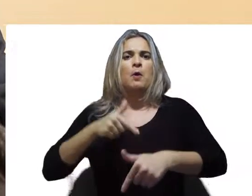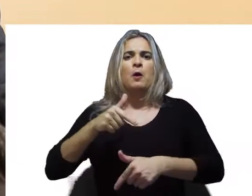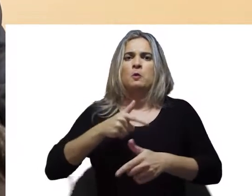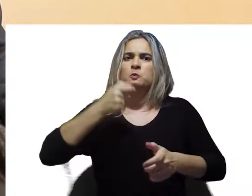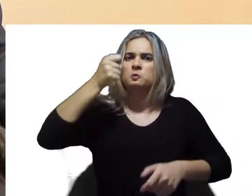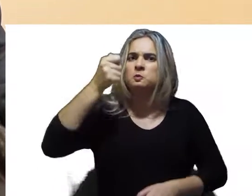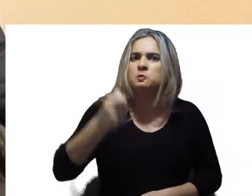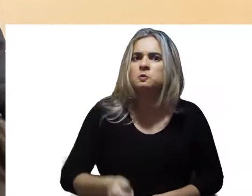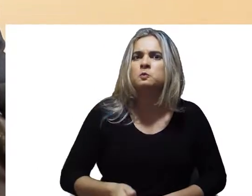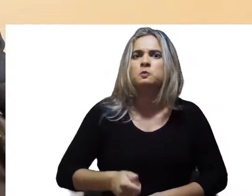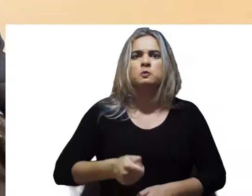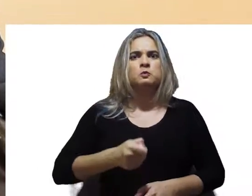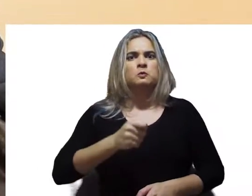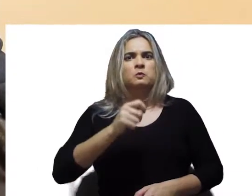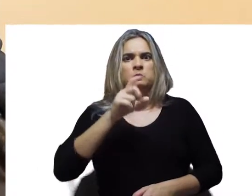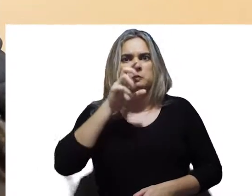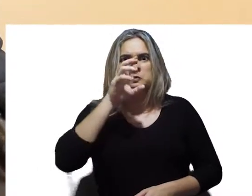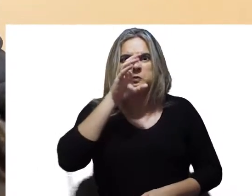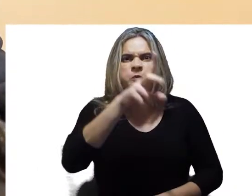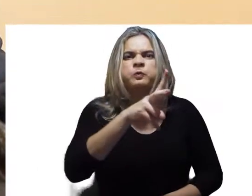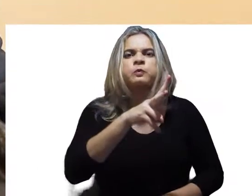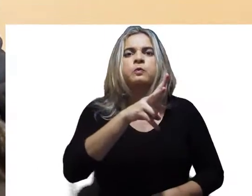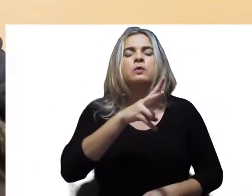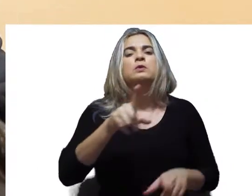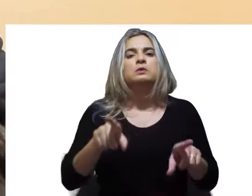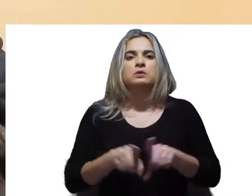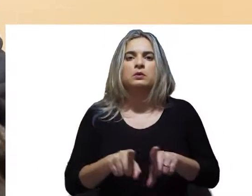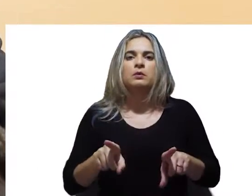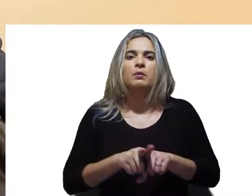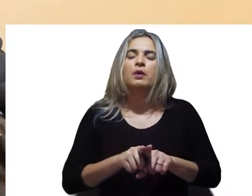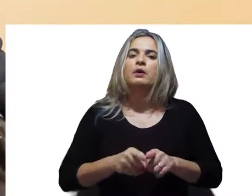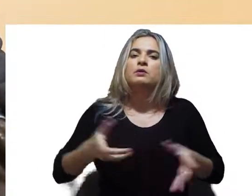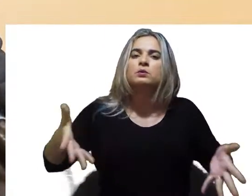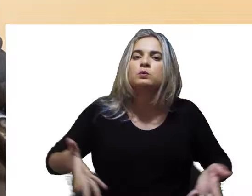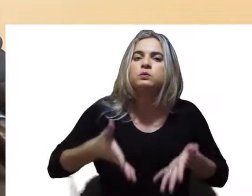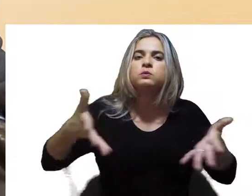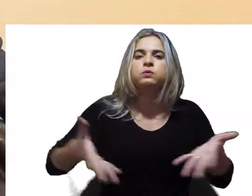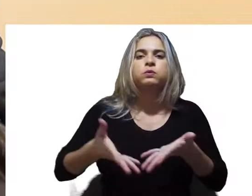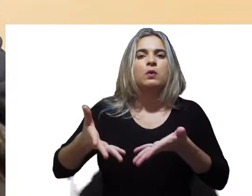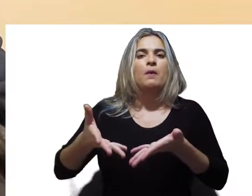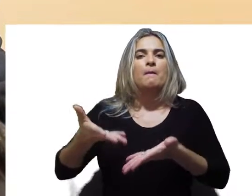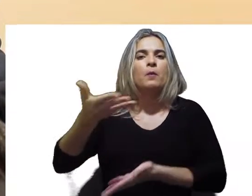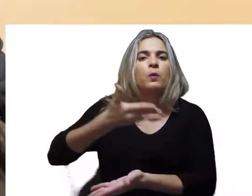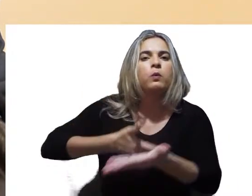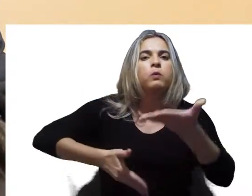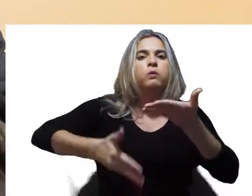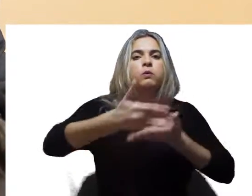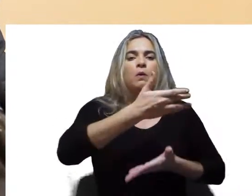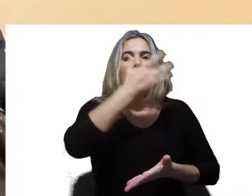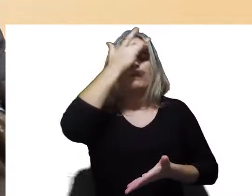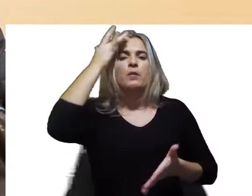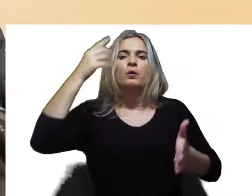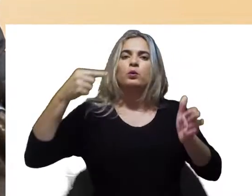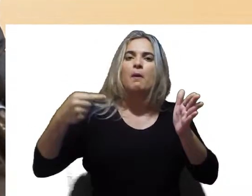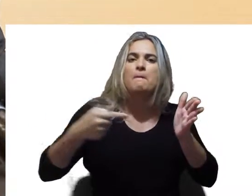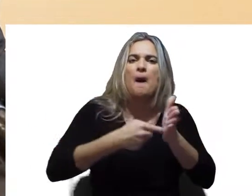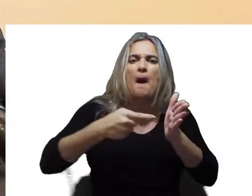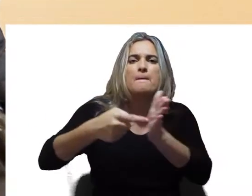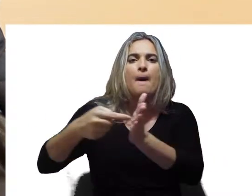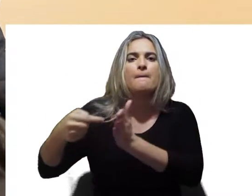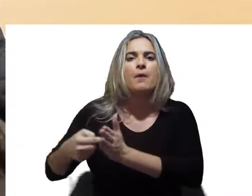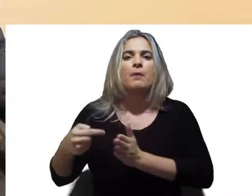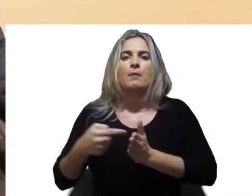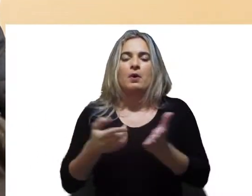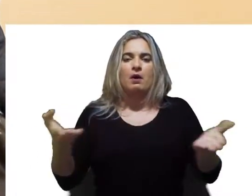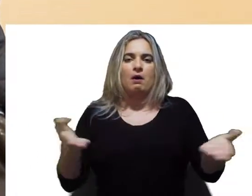forte, mais incisiva, mais rigorosa, tem também contribuído para que a quantidade de denúncias tenha